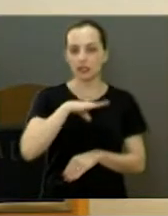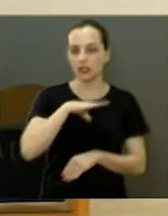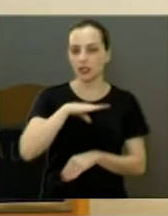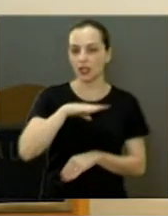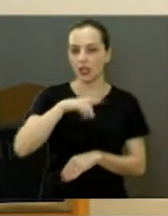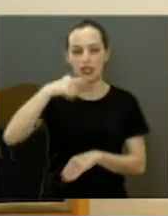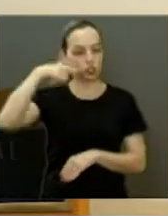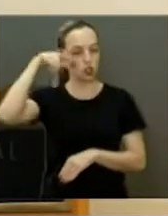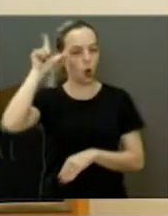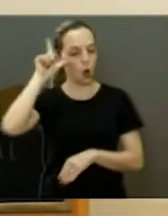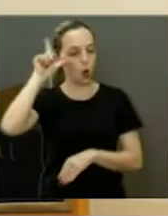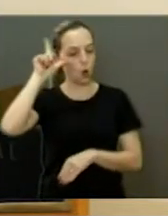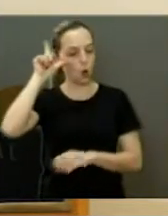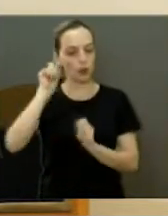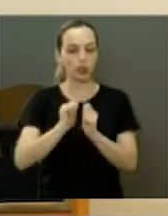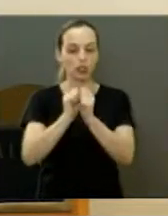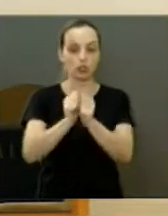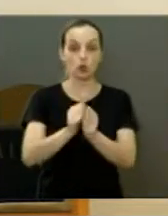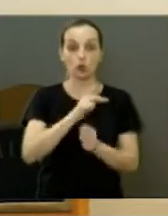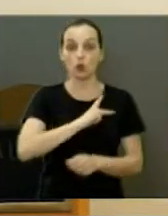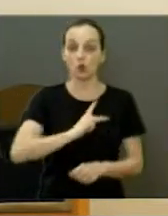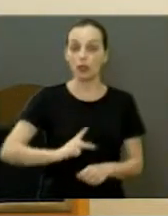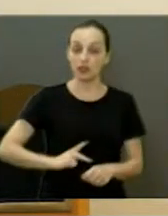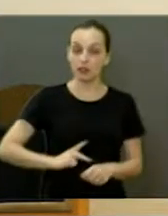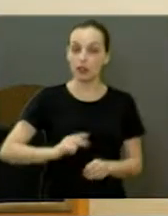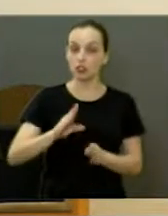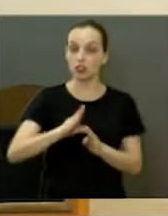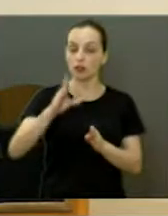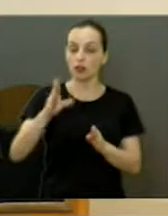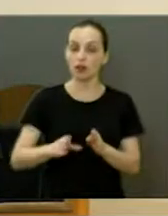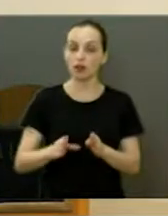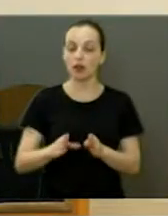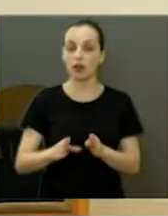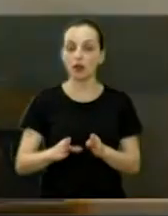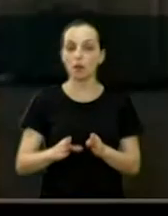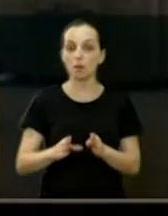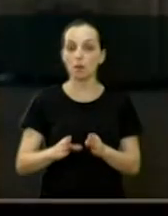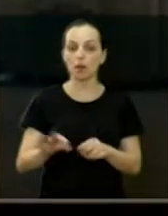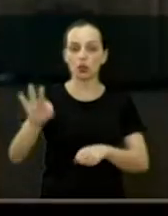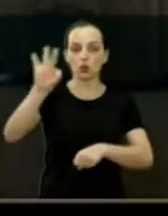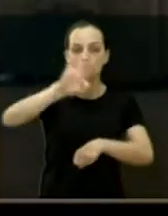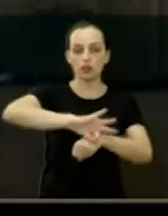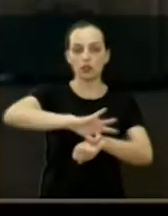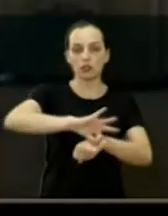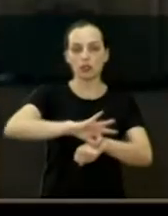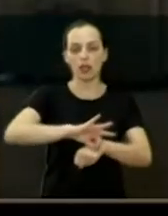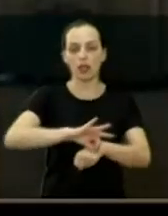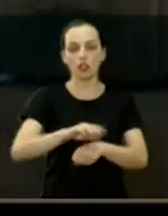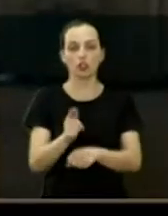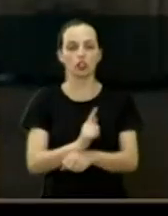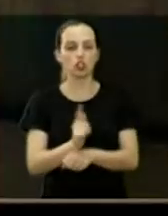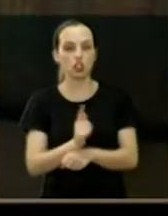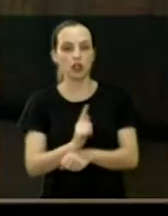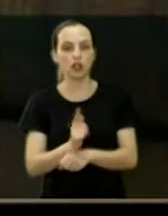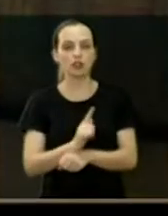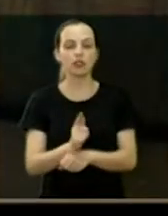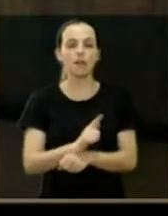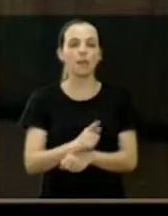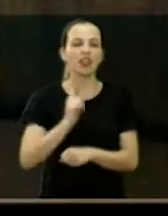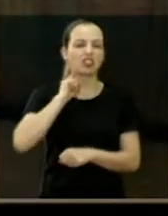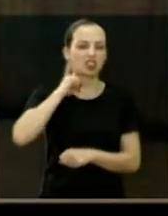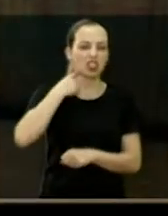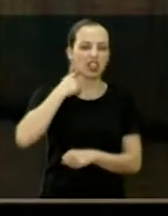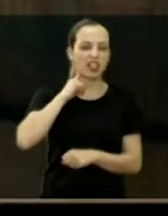eu, presidente Jair F. Se ajuda, lá no Centro de Gerenciamento de Resíduo em Guatapará,